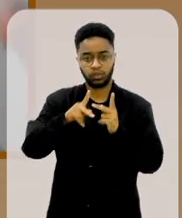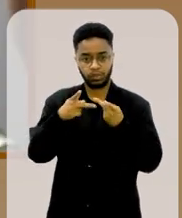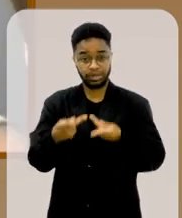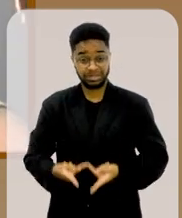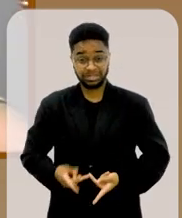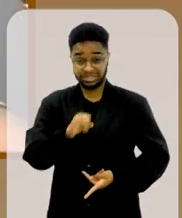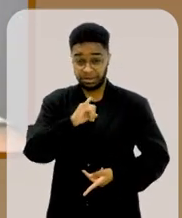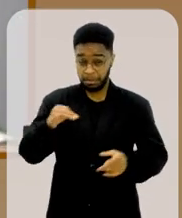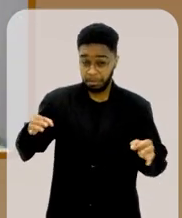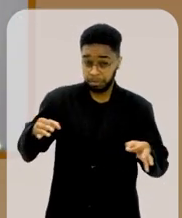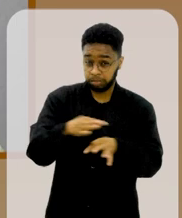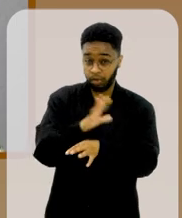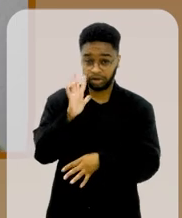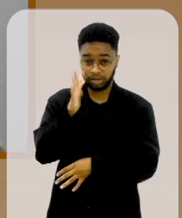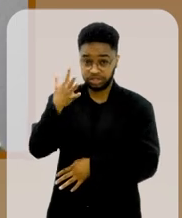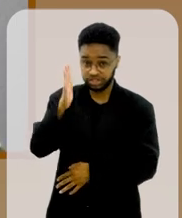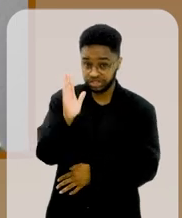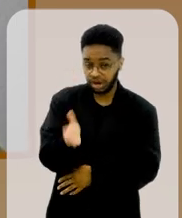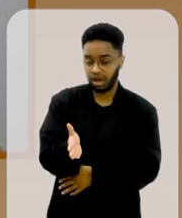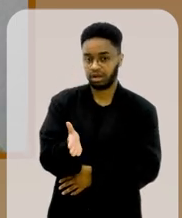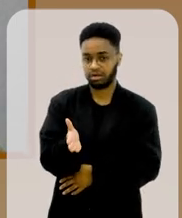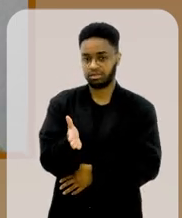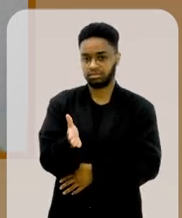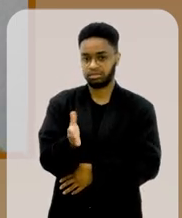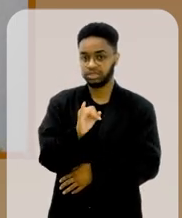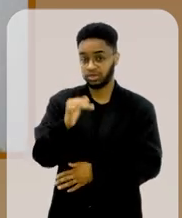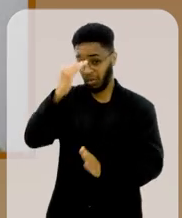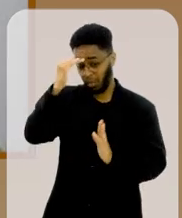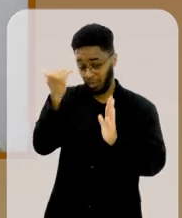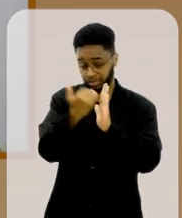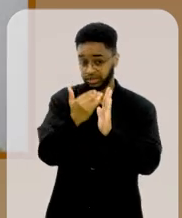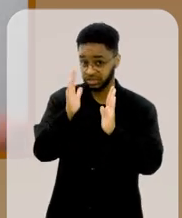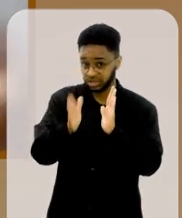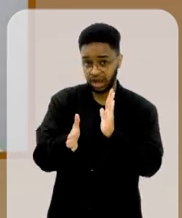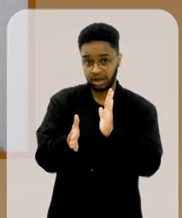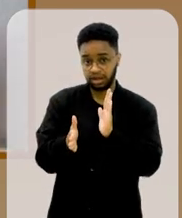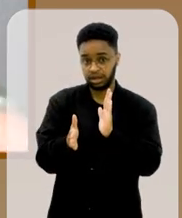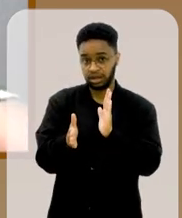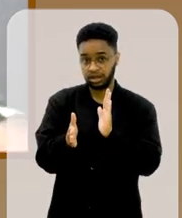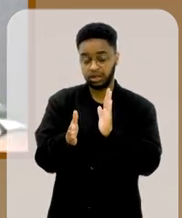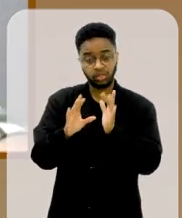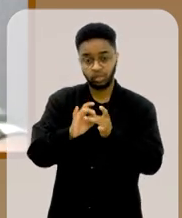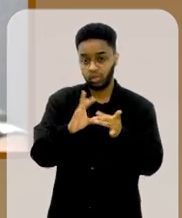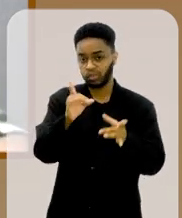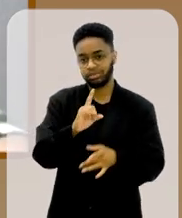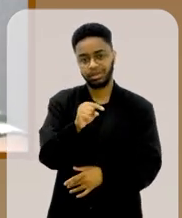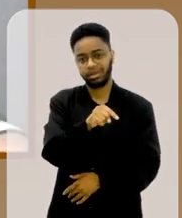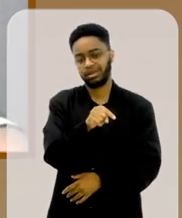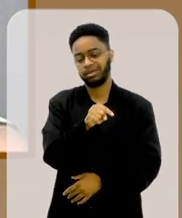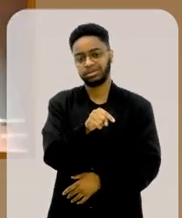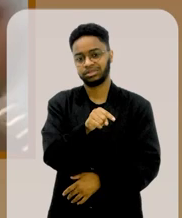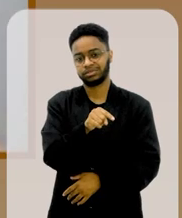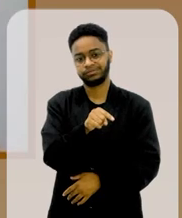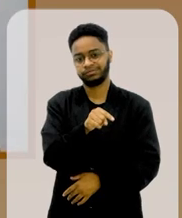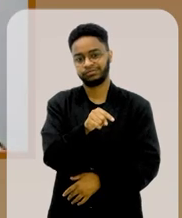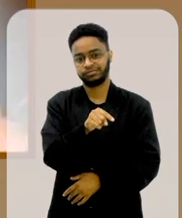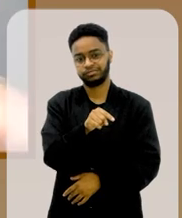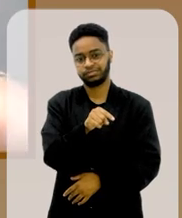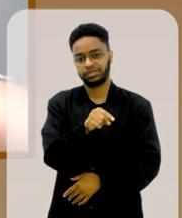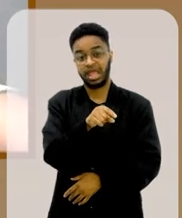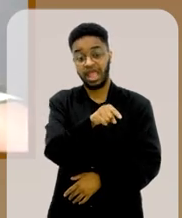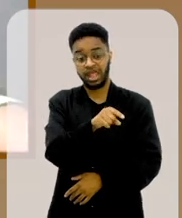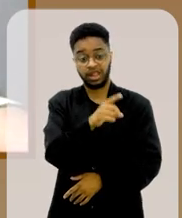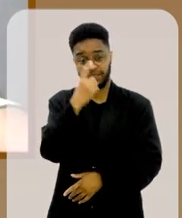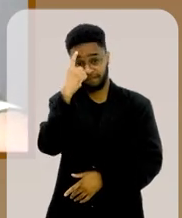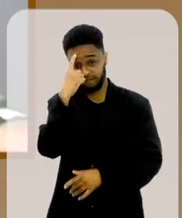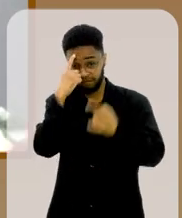já tivessem sido esclarecidos, entendeu? Não estariam dando margem a esse